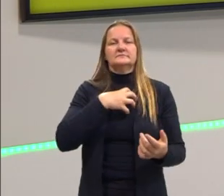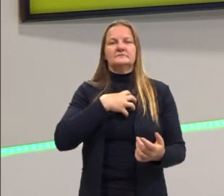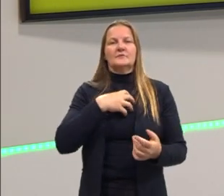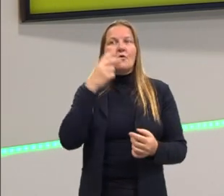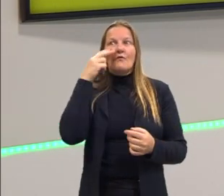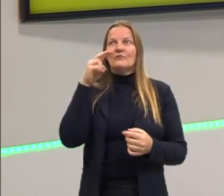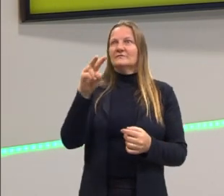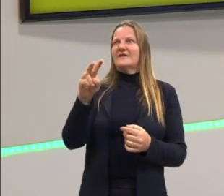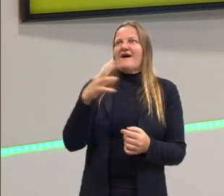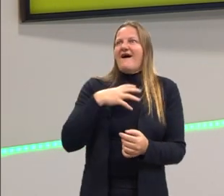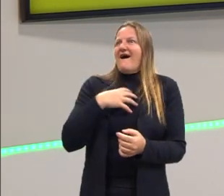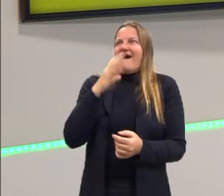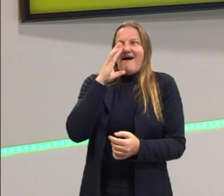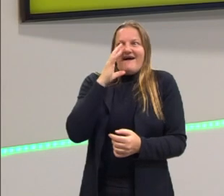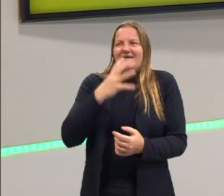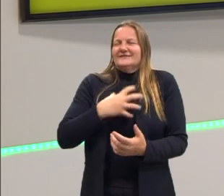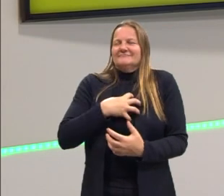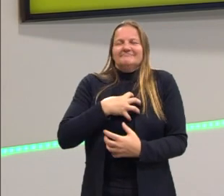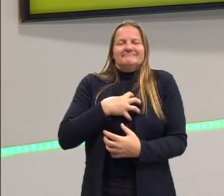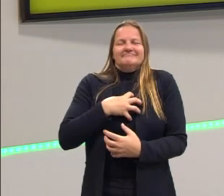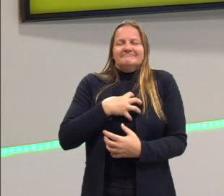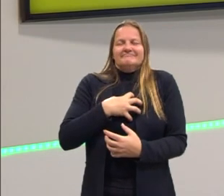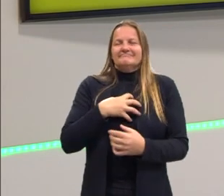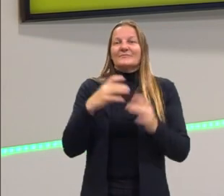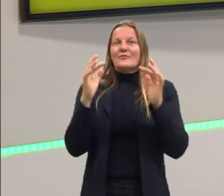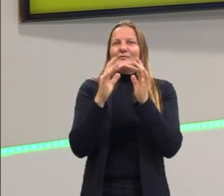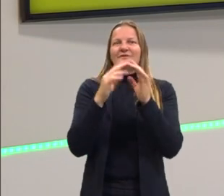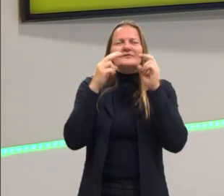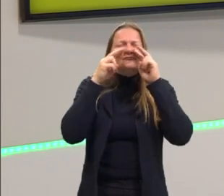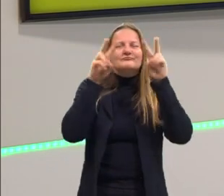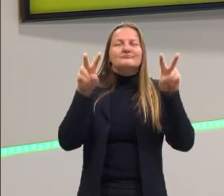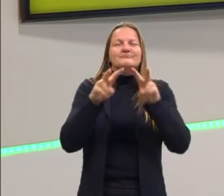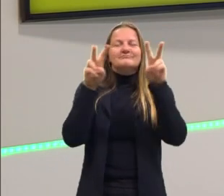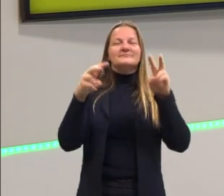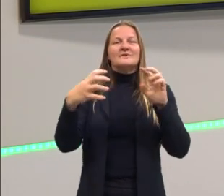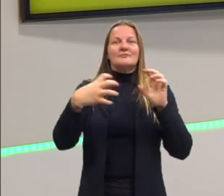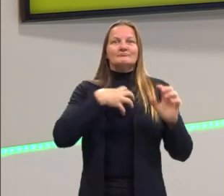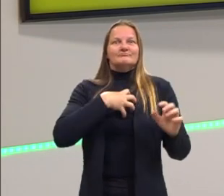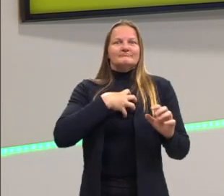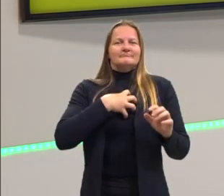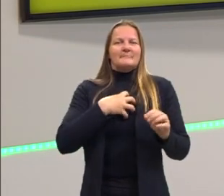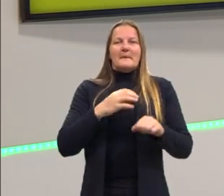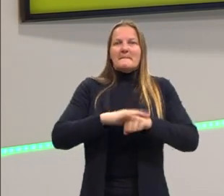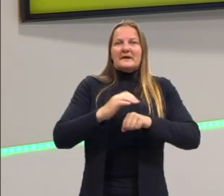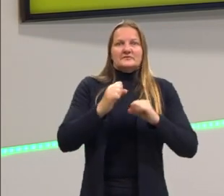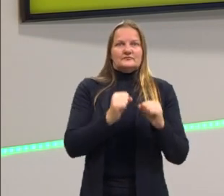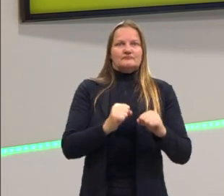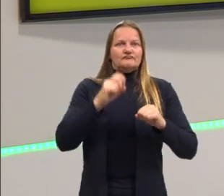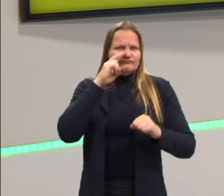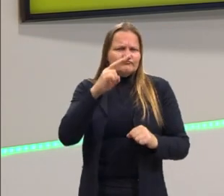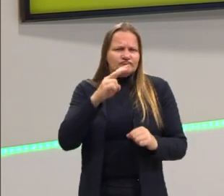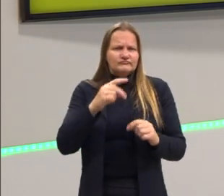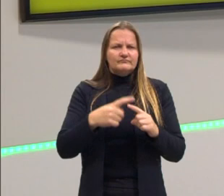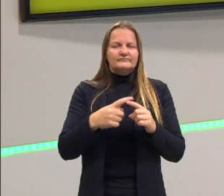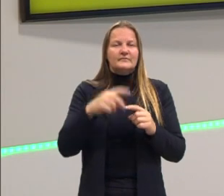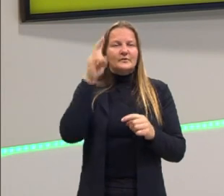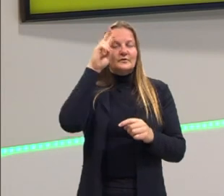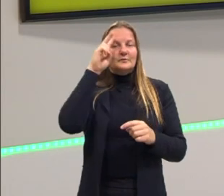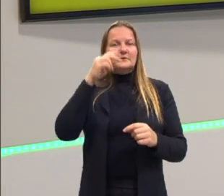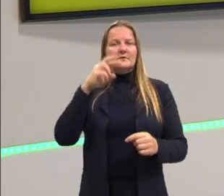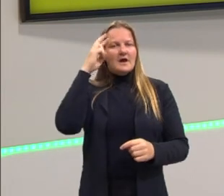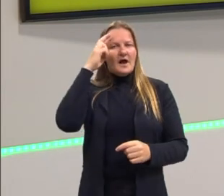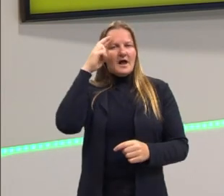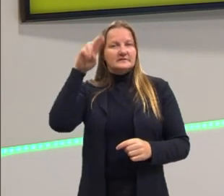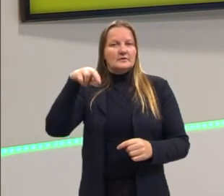vemos essa coisa, o contato, a visão com os sentidos, ela é muito mais forte do que a lembrança da nossa